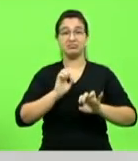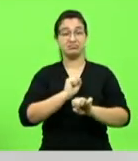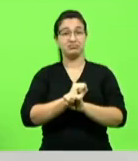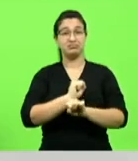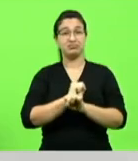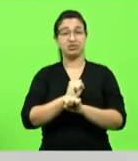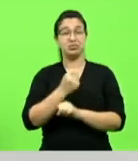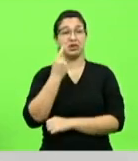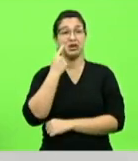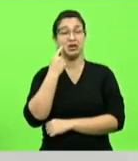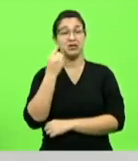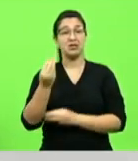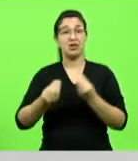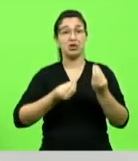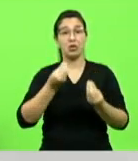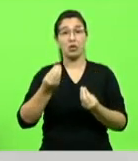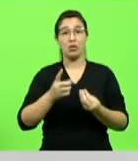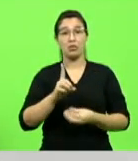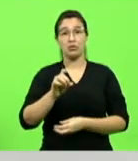acontecer com o dólar